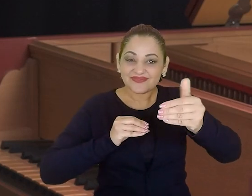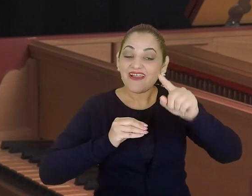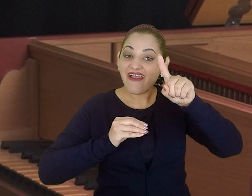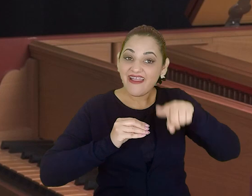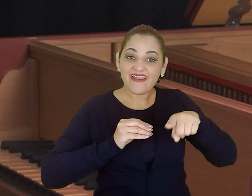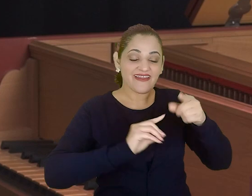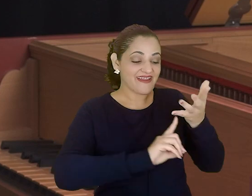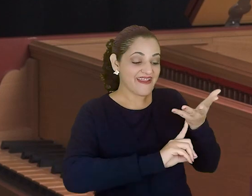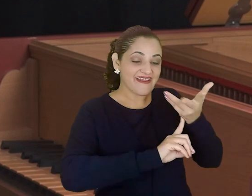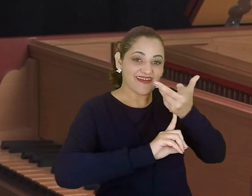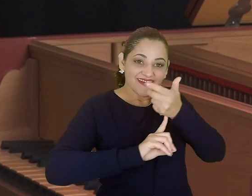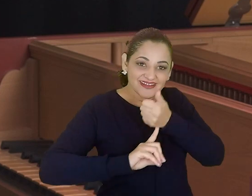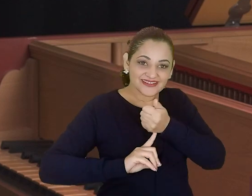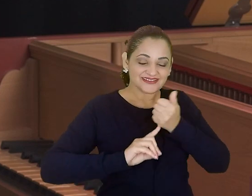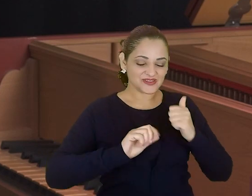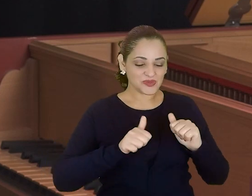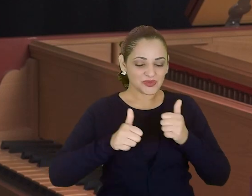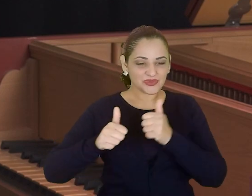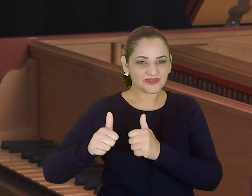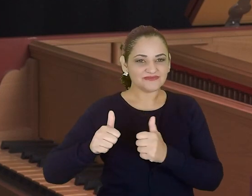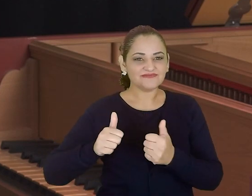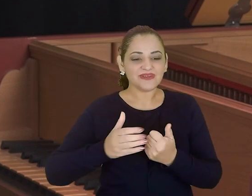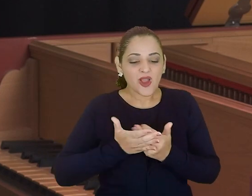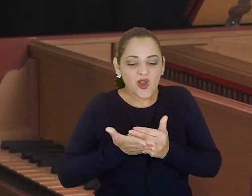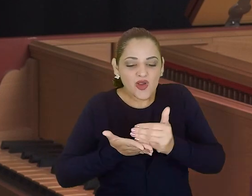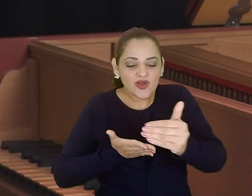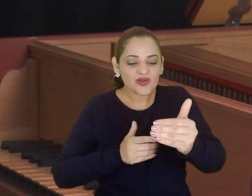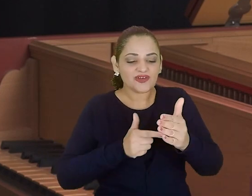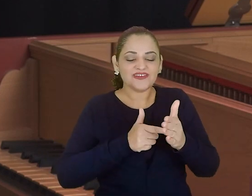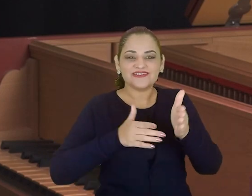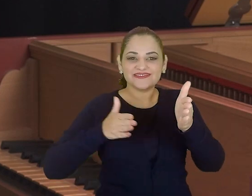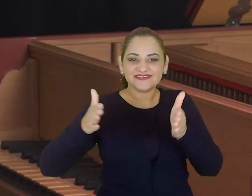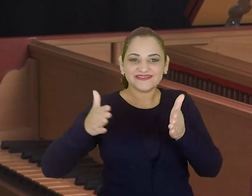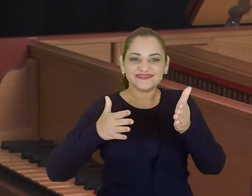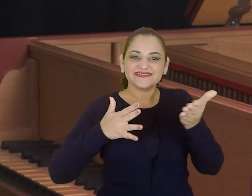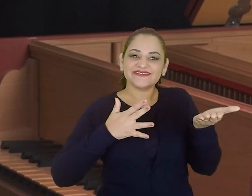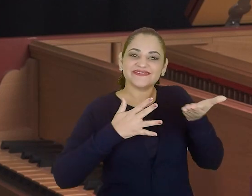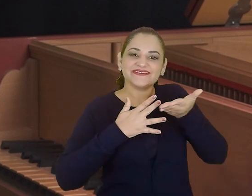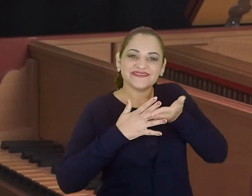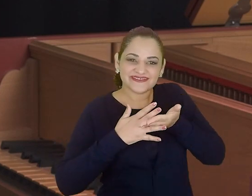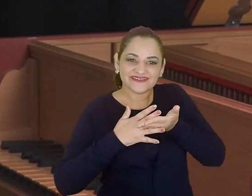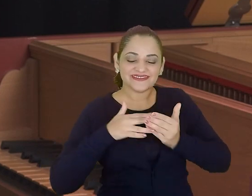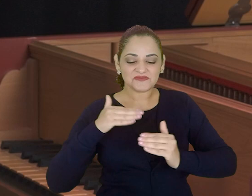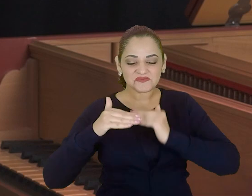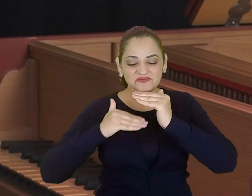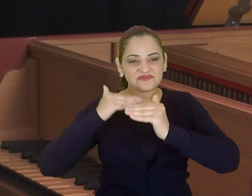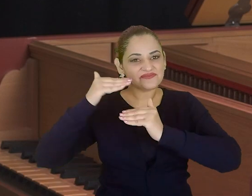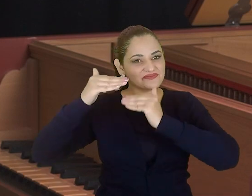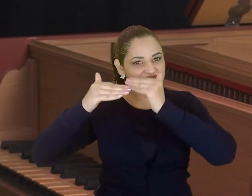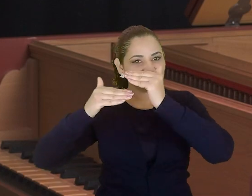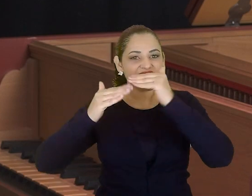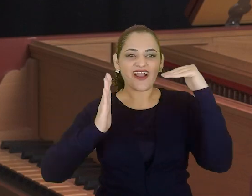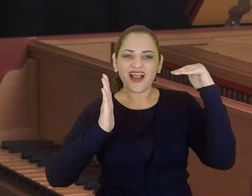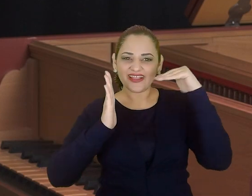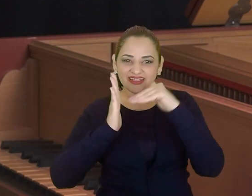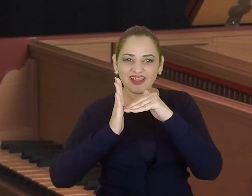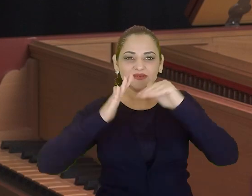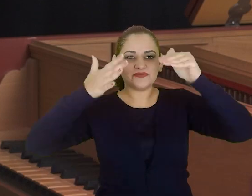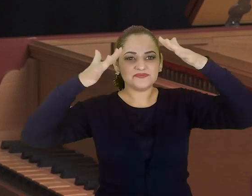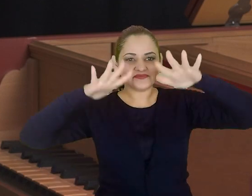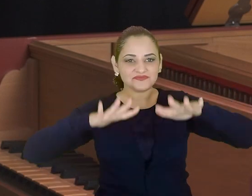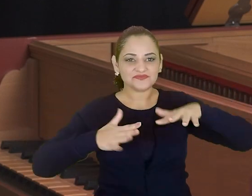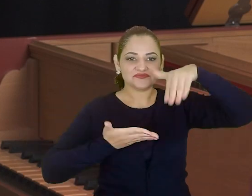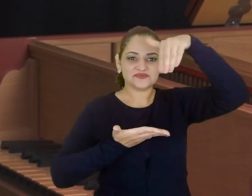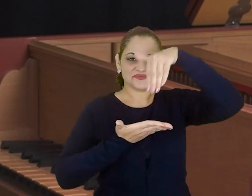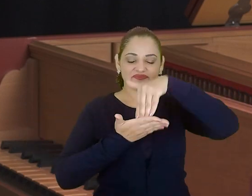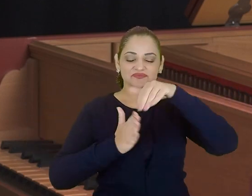acompanhamento que floresceu no período barroco e se desenvolveu até entrar em decadência no